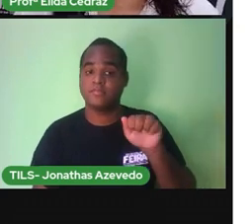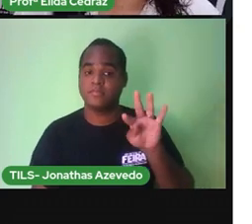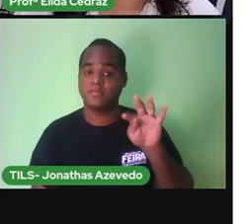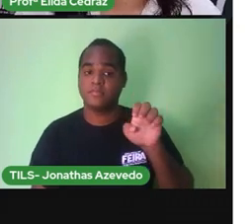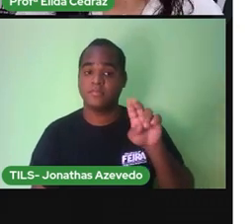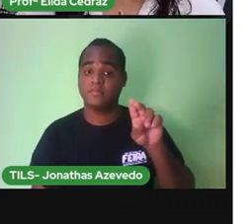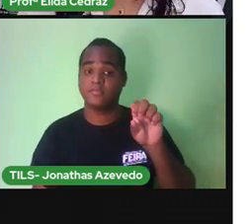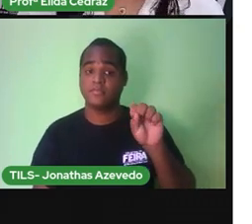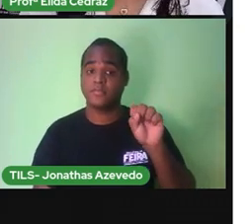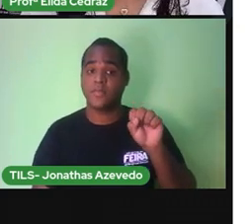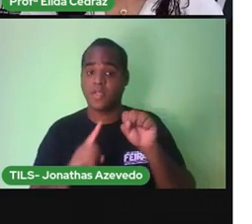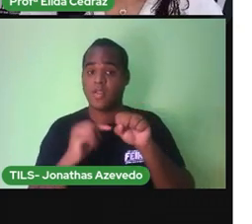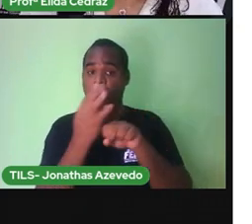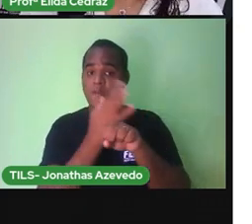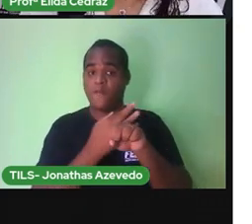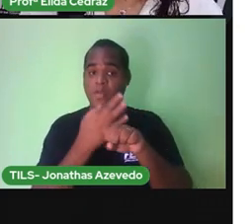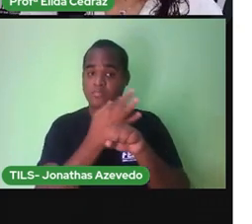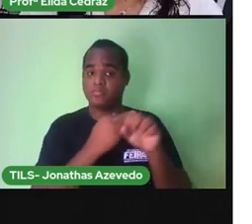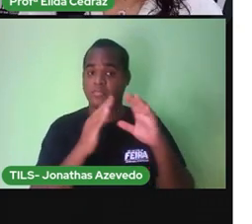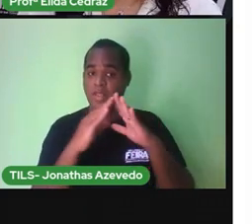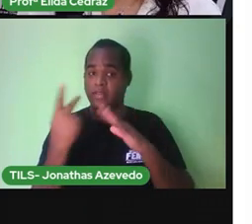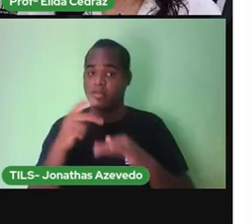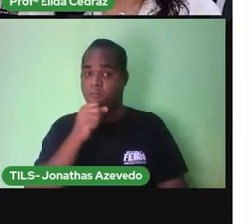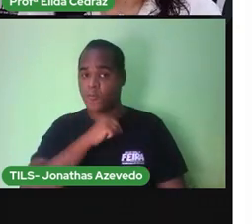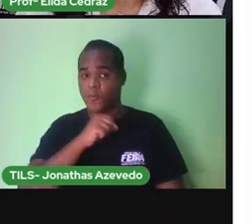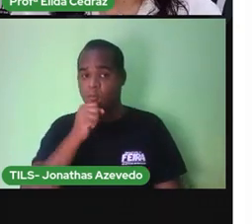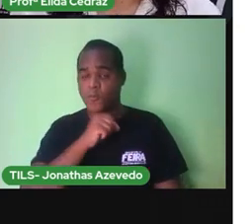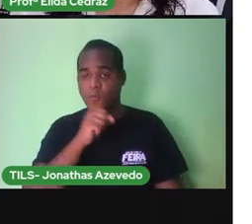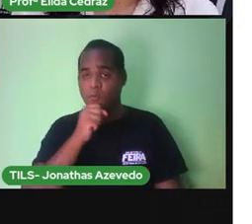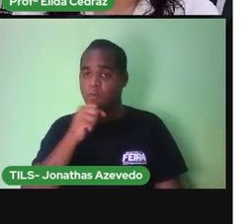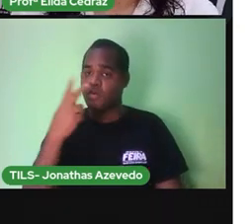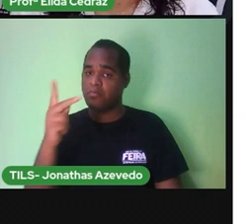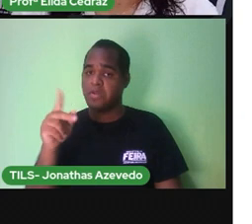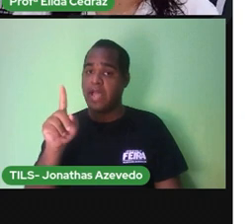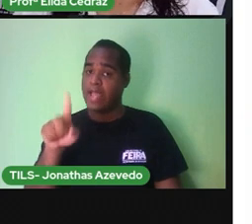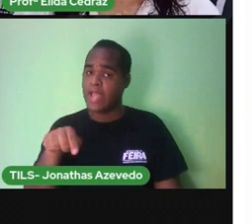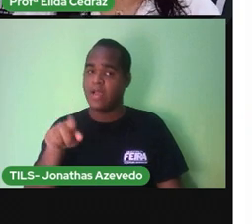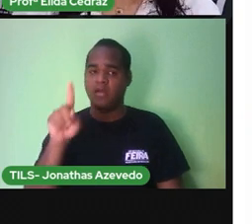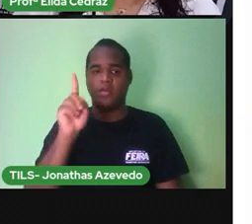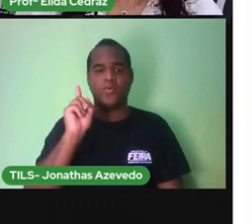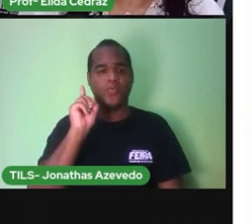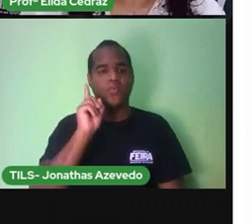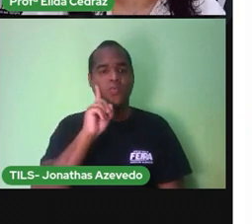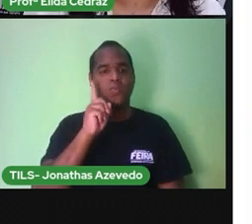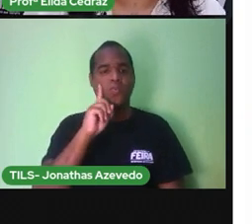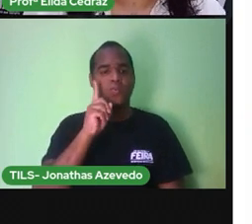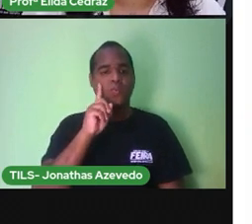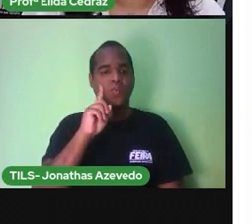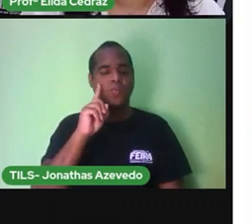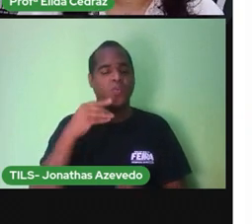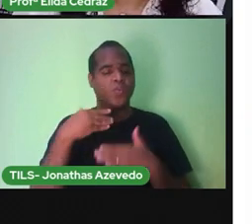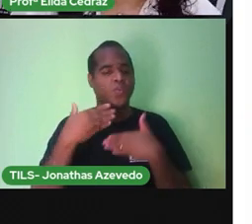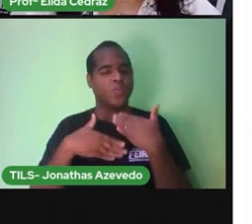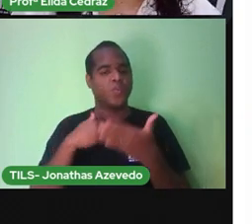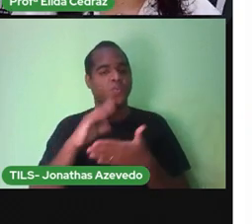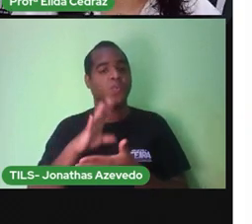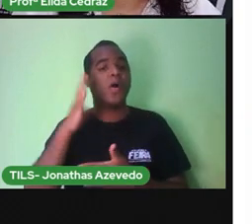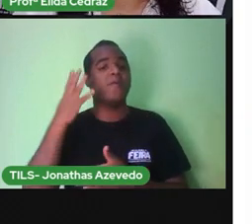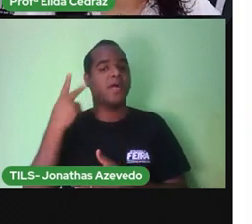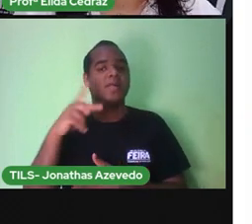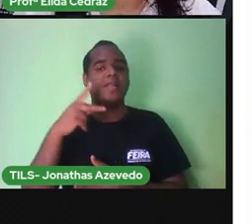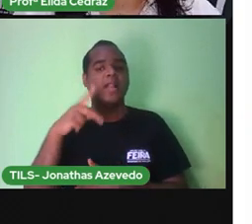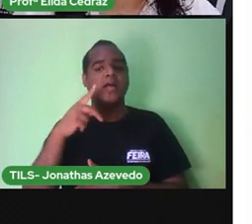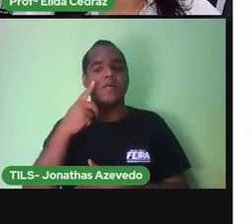passa as férias Na casa da sua avó E ela Toda vez Mede a sua altura Para